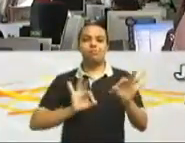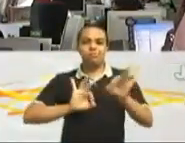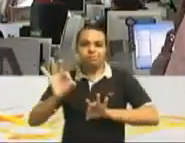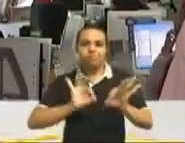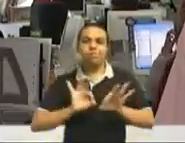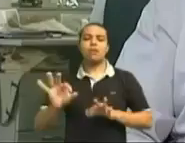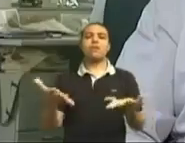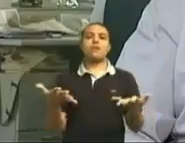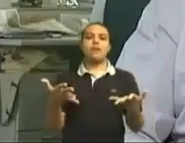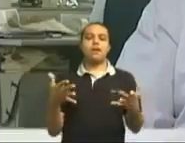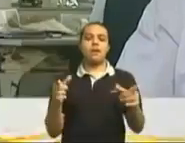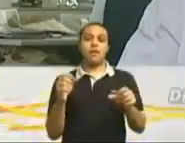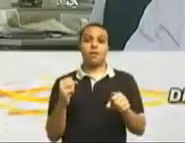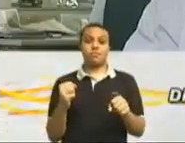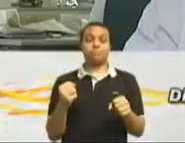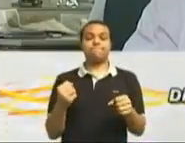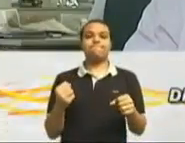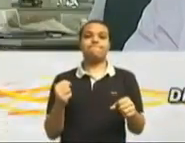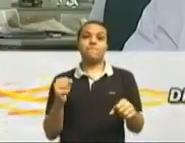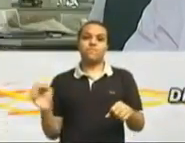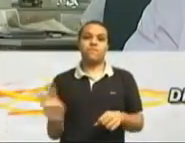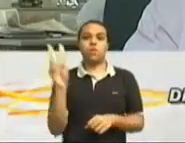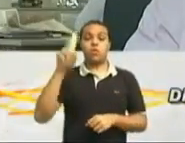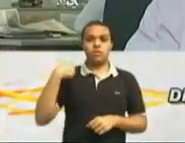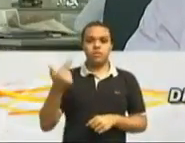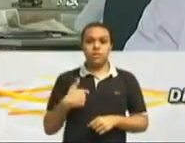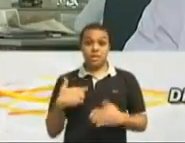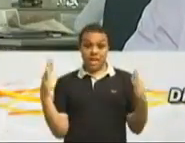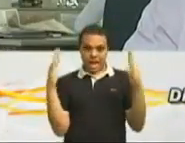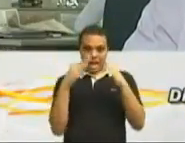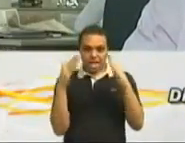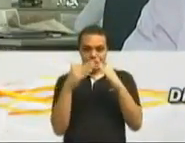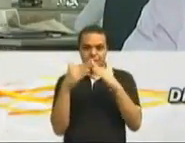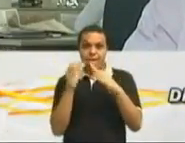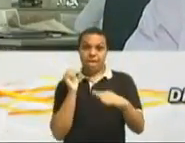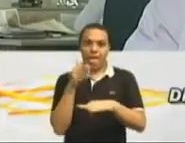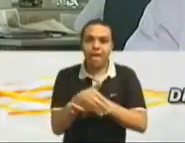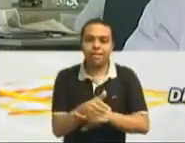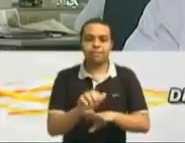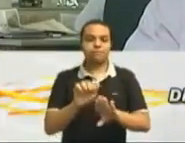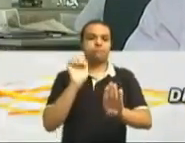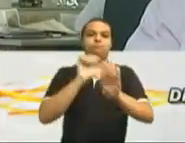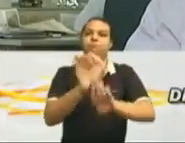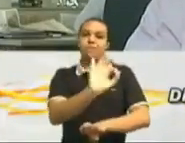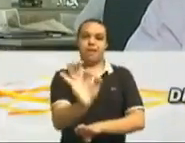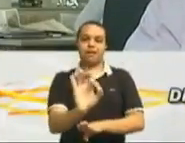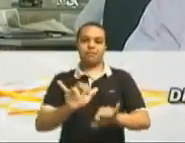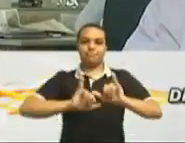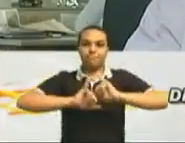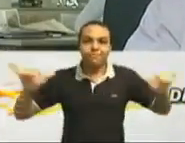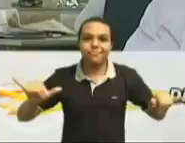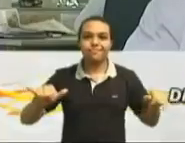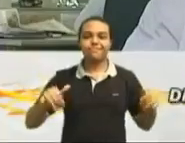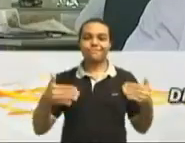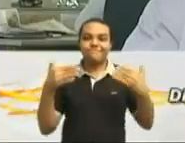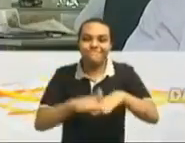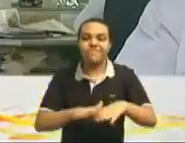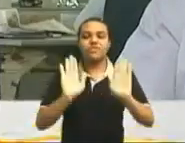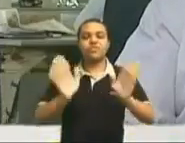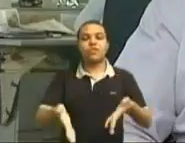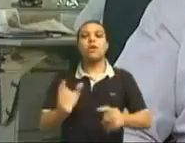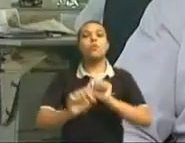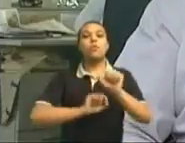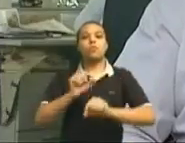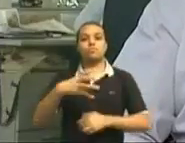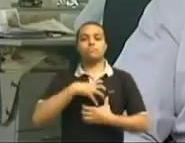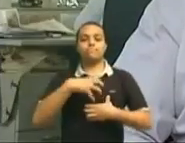pode destruir valores. Já que eu entro na casa das pessoas sem pedir licença, é muito importante que a mensagem que você esteja levando seja uma